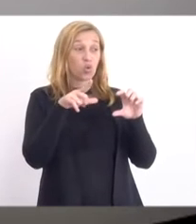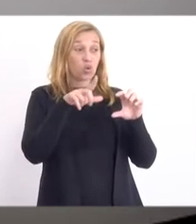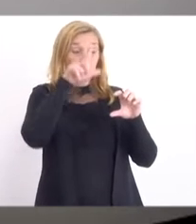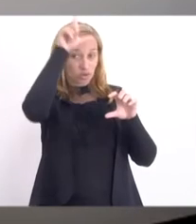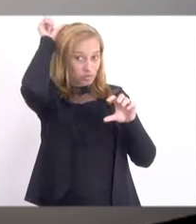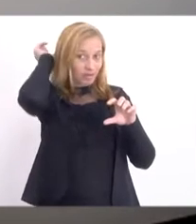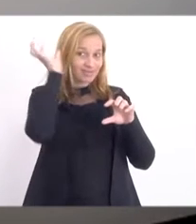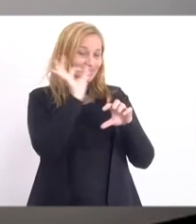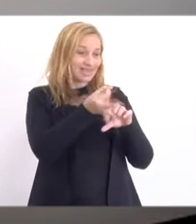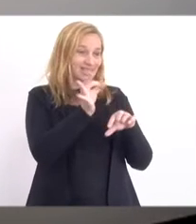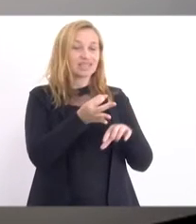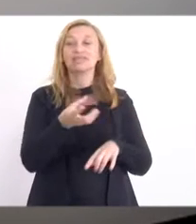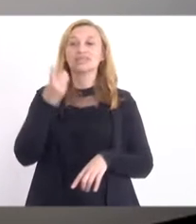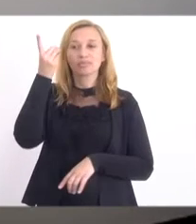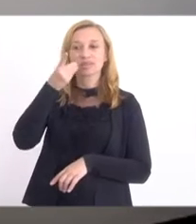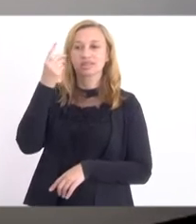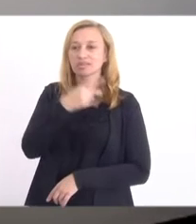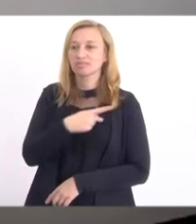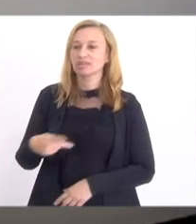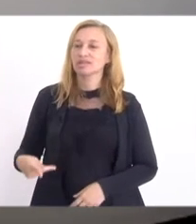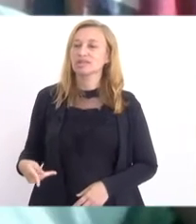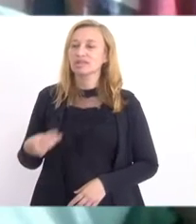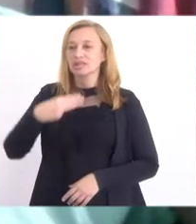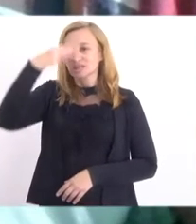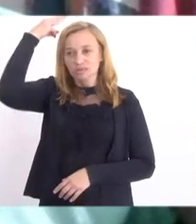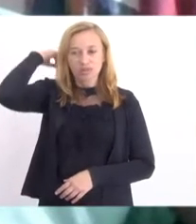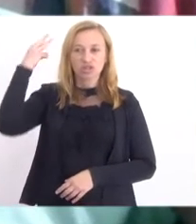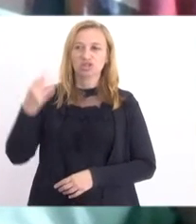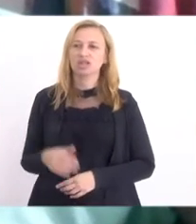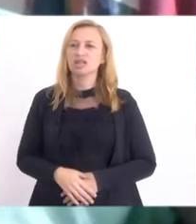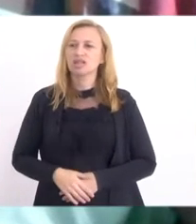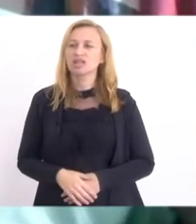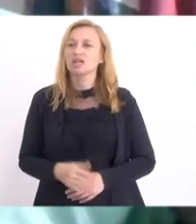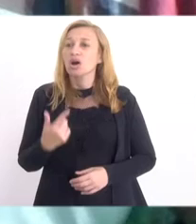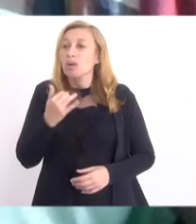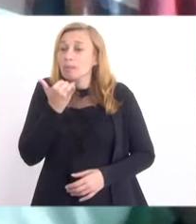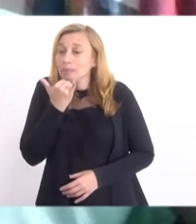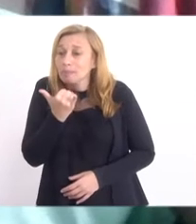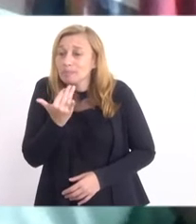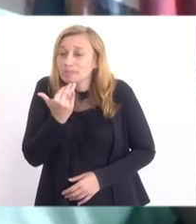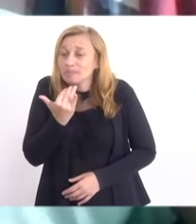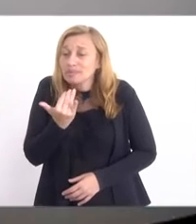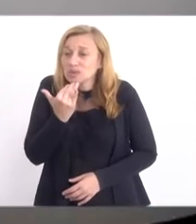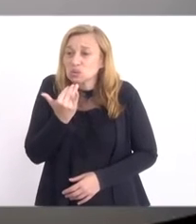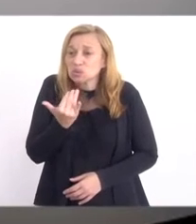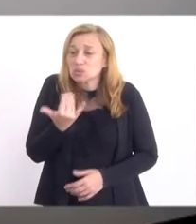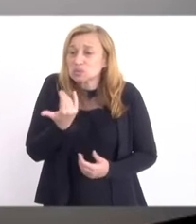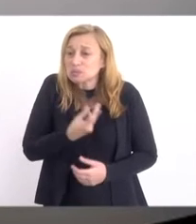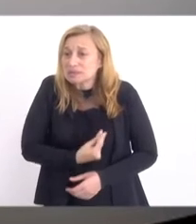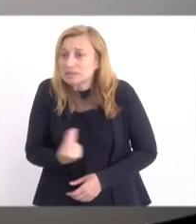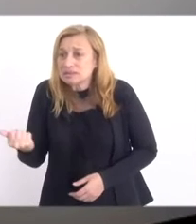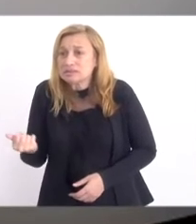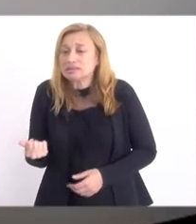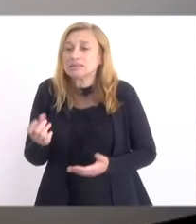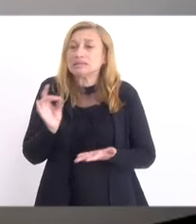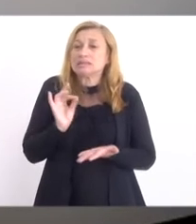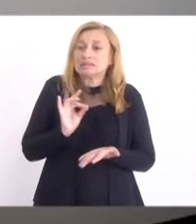Deputado Márcio Pacheco? Você vai ter que ir daqui a pouco. Peço licença, mas eu tenho que me retirar, porque realmente...